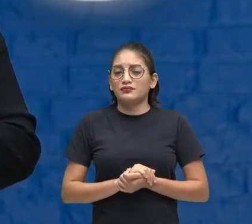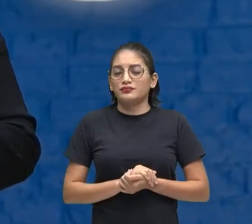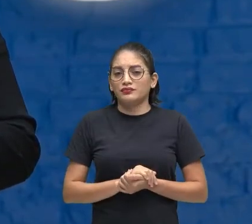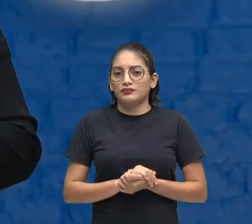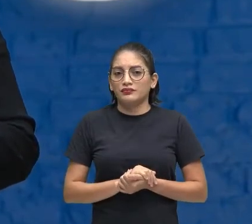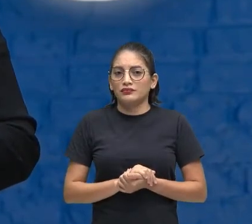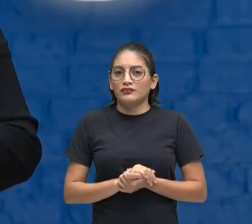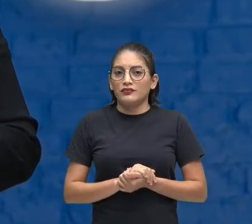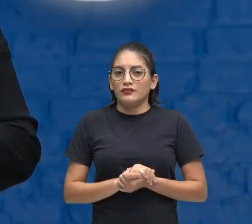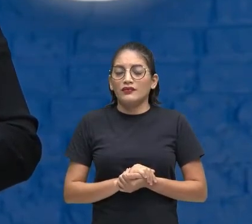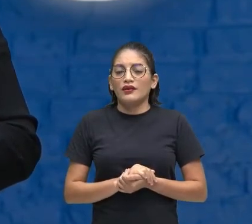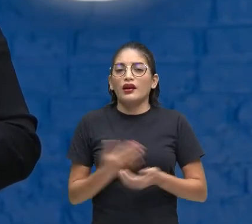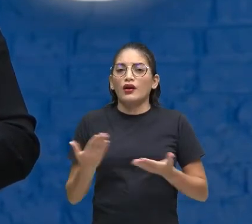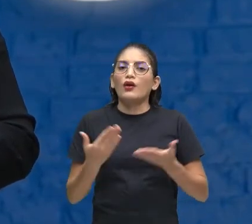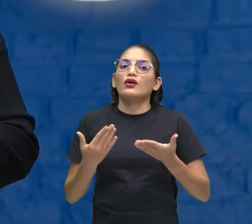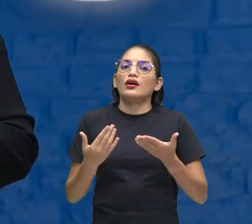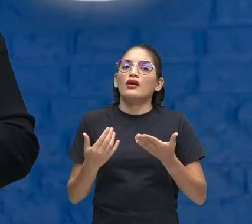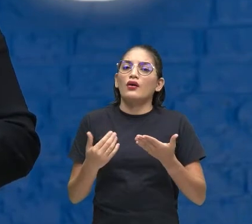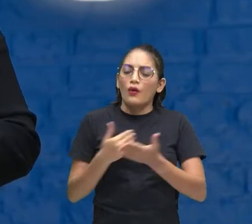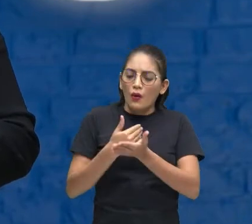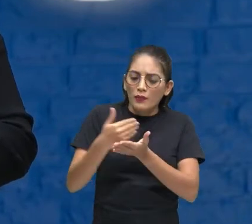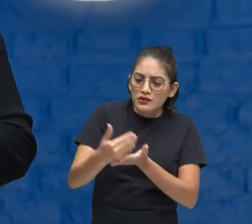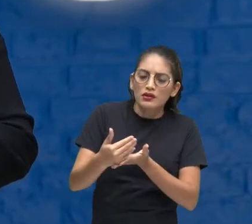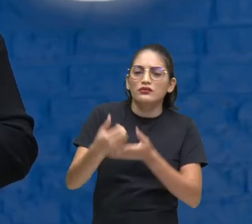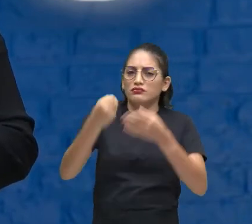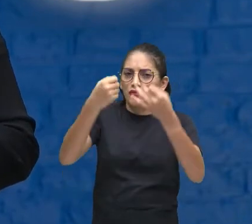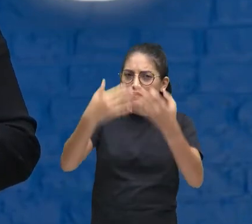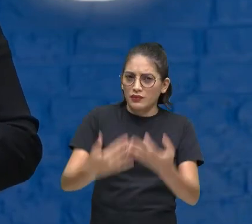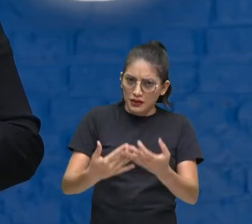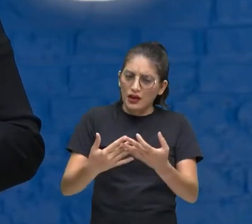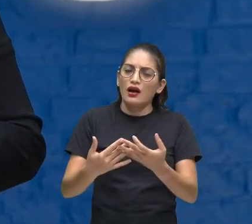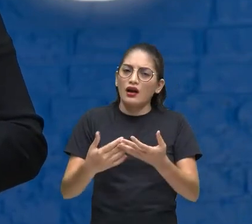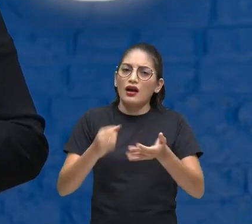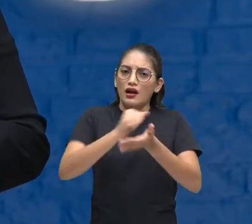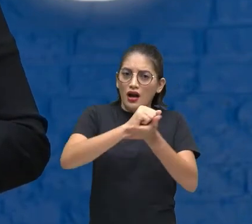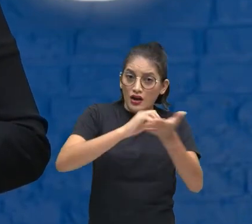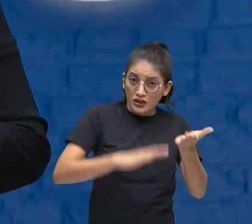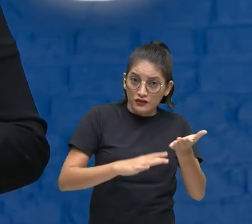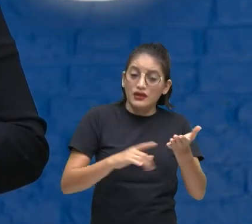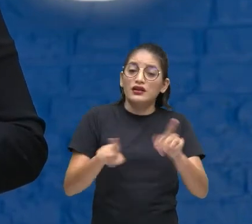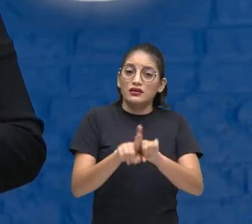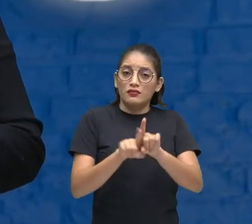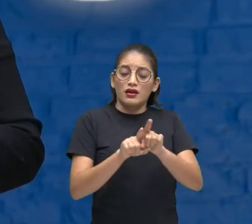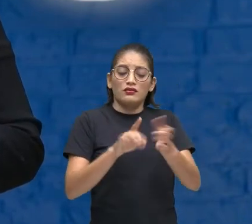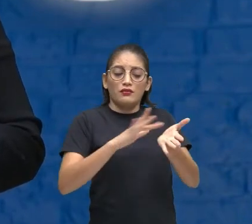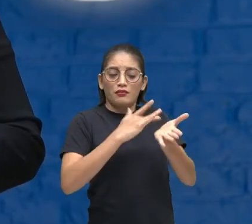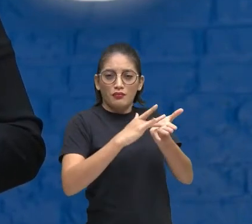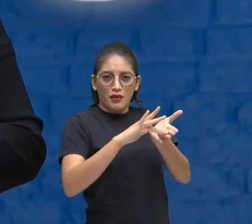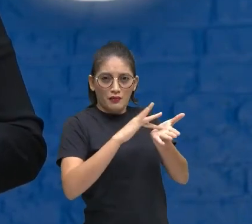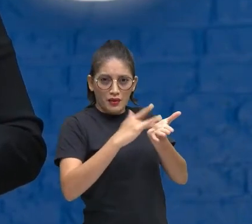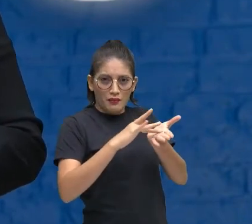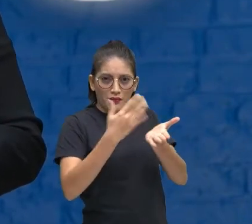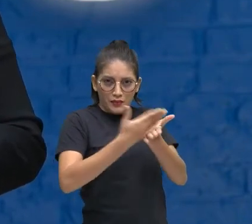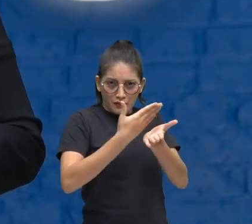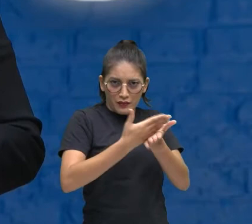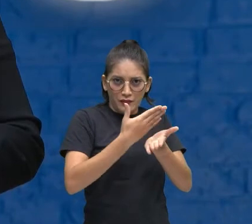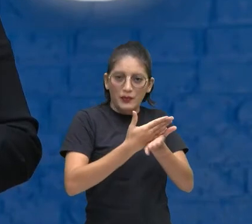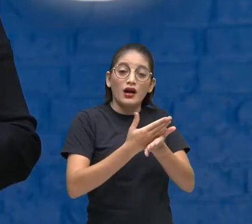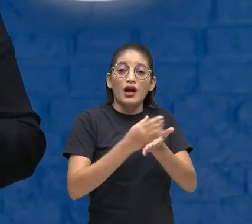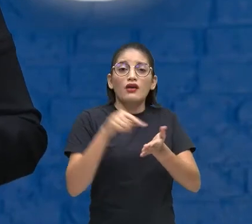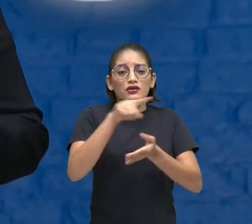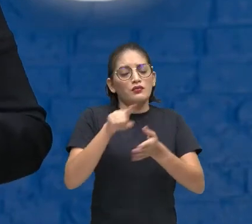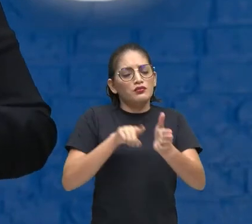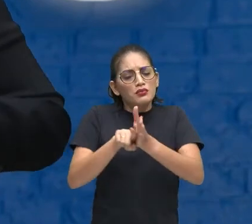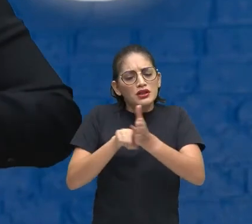conversando hoje Sobre a questão da empatia e cooperação Estão no caderno digital Tá gente Você pode consultar o seu caderno digital